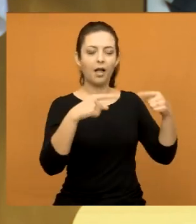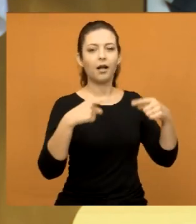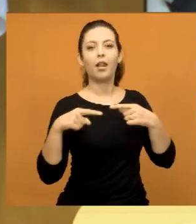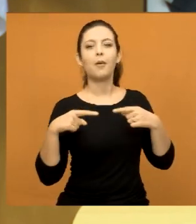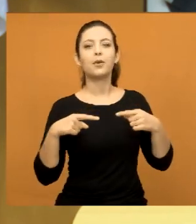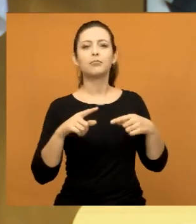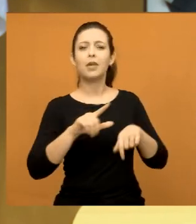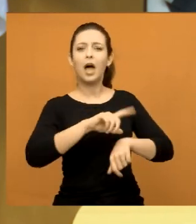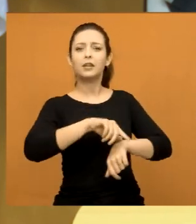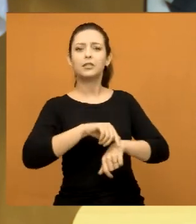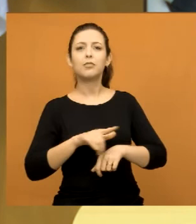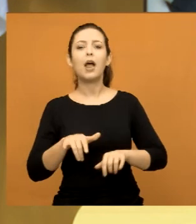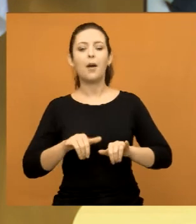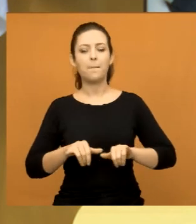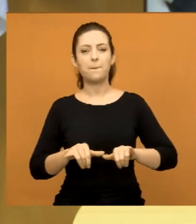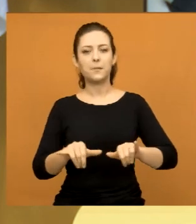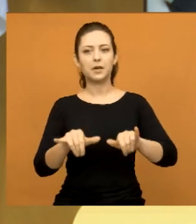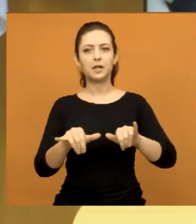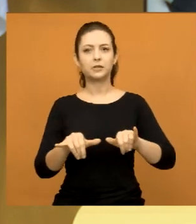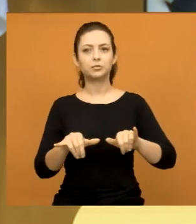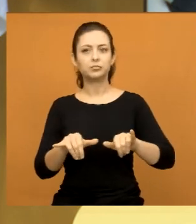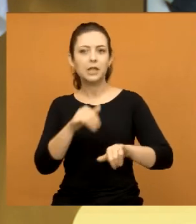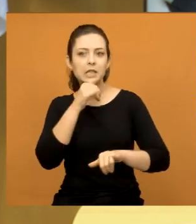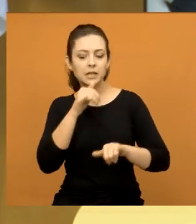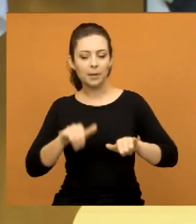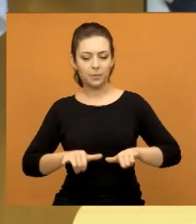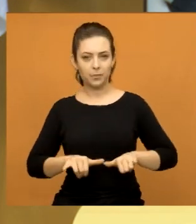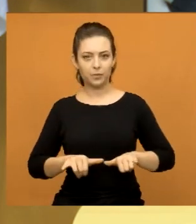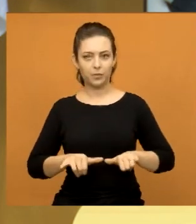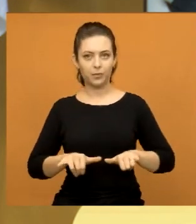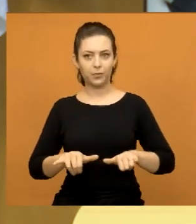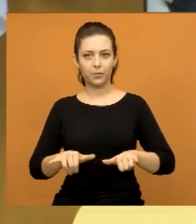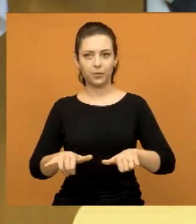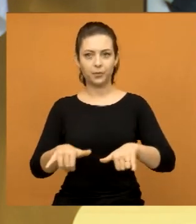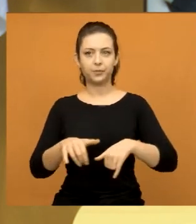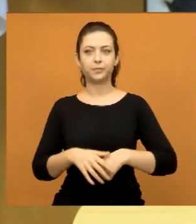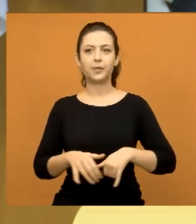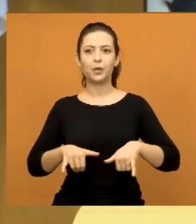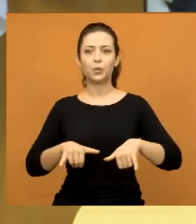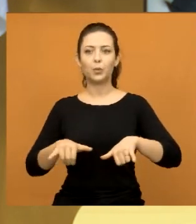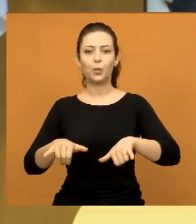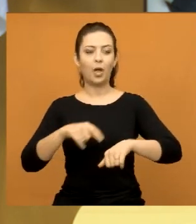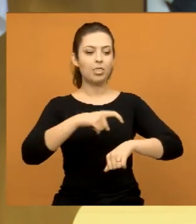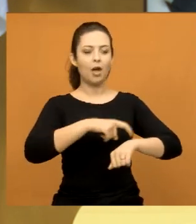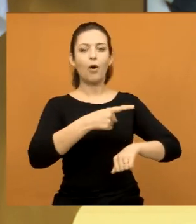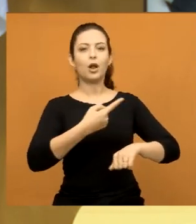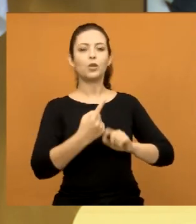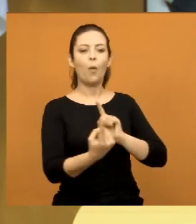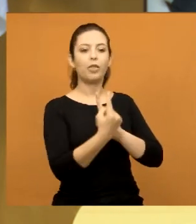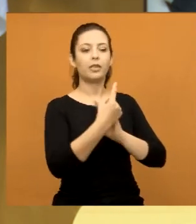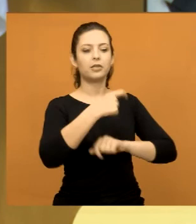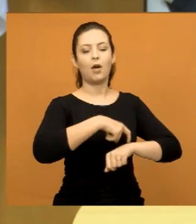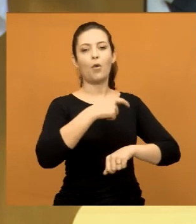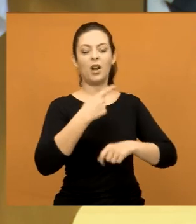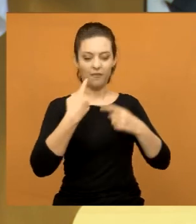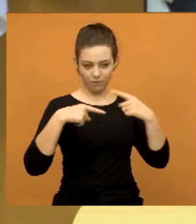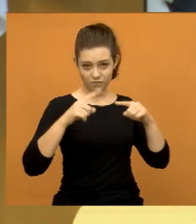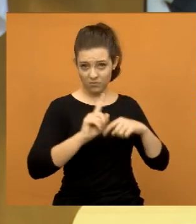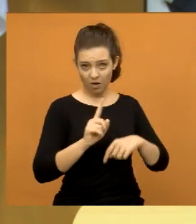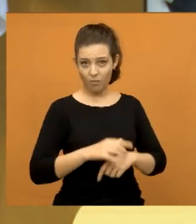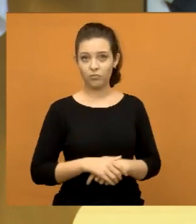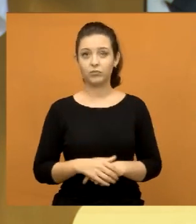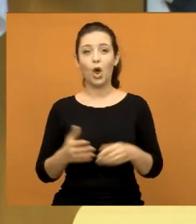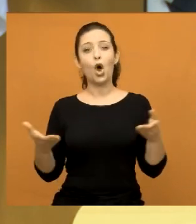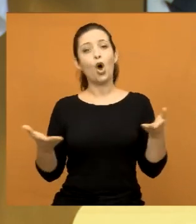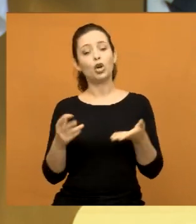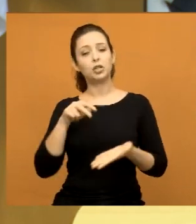Quando você vai no supermercado, no supermercado, o cara não atende você na hora, você não reclama? Então,